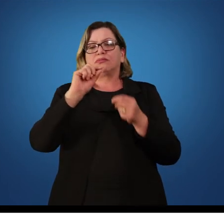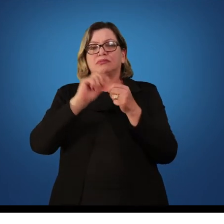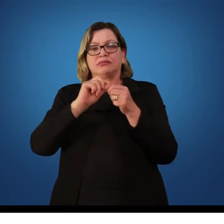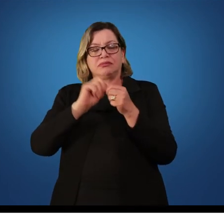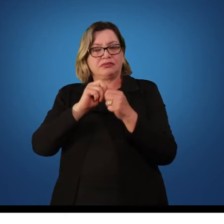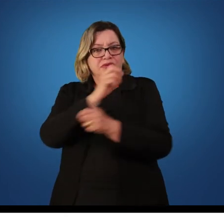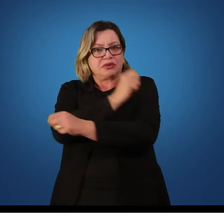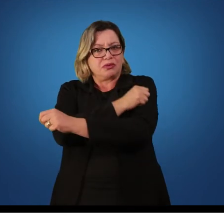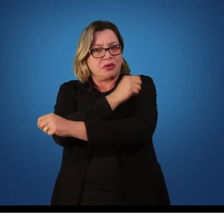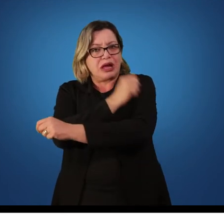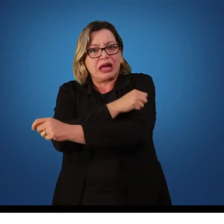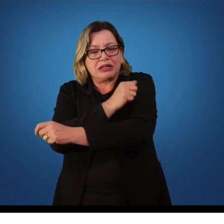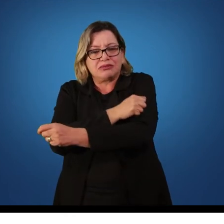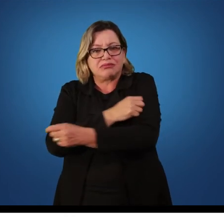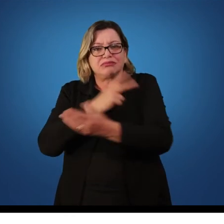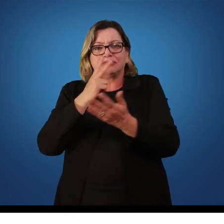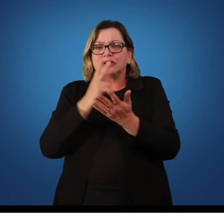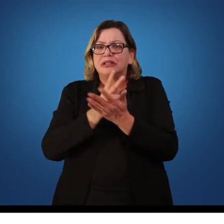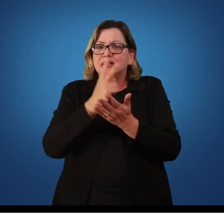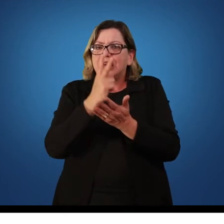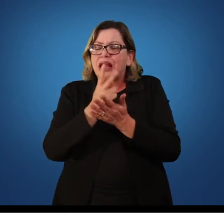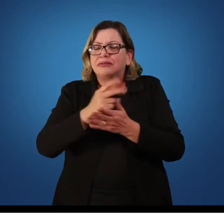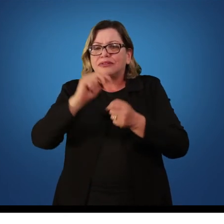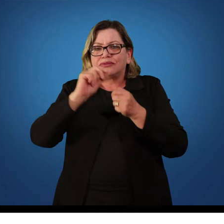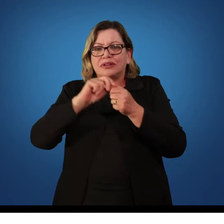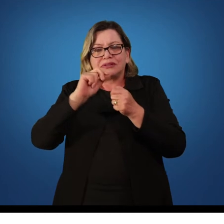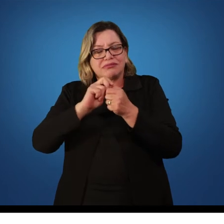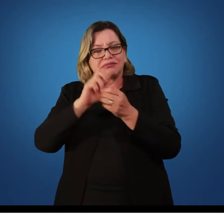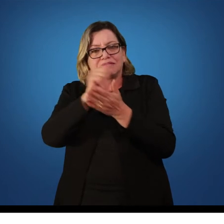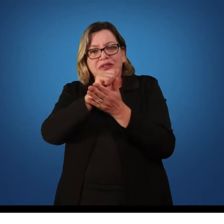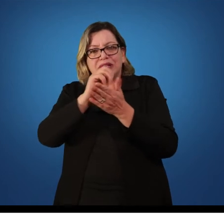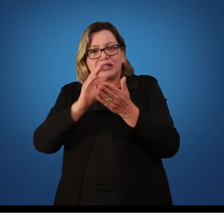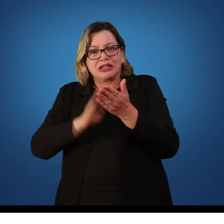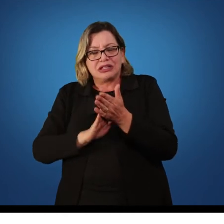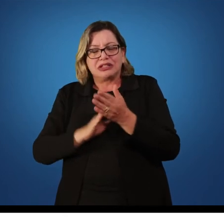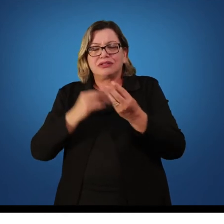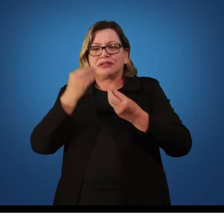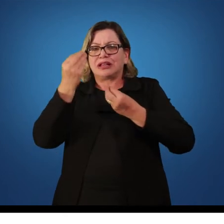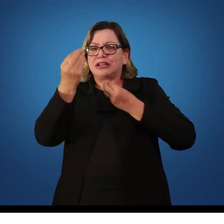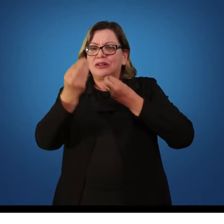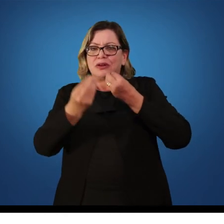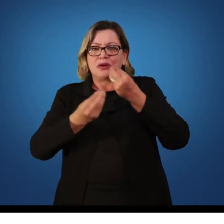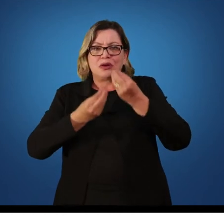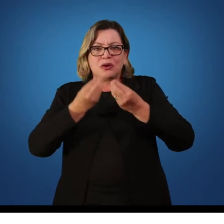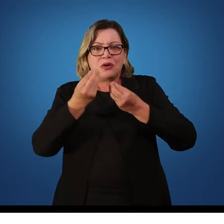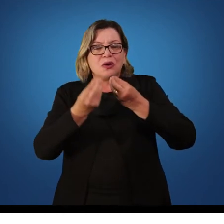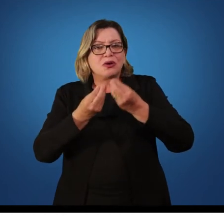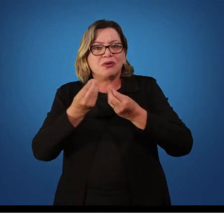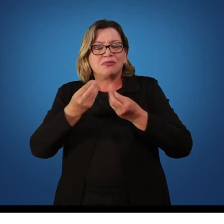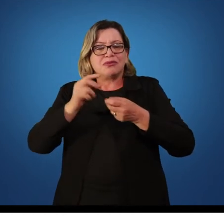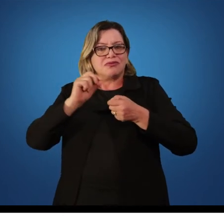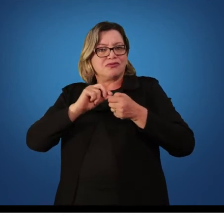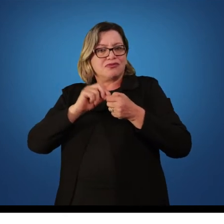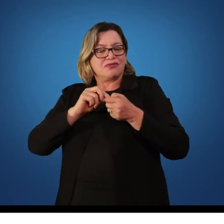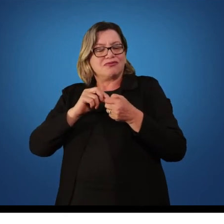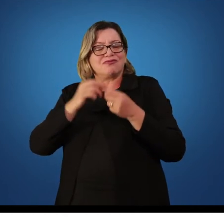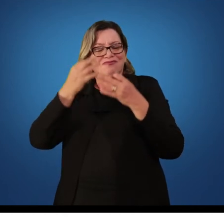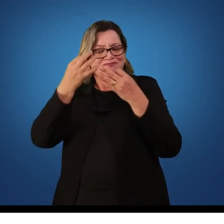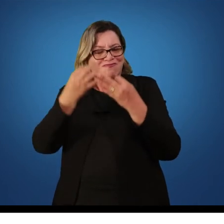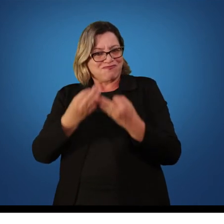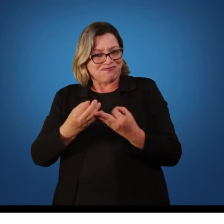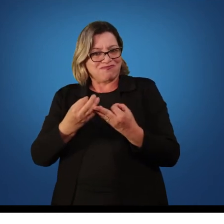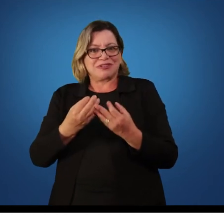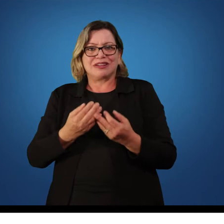continue executando exatamente como ele estava executando a tarefa.